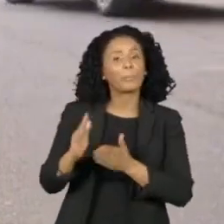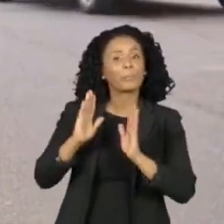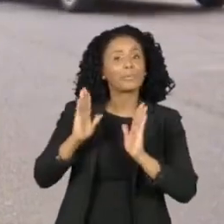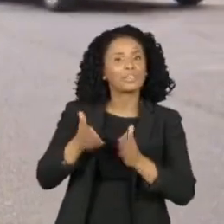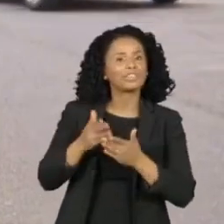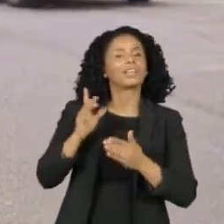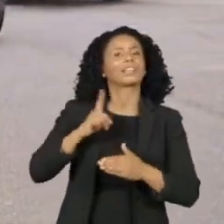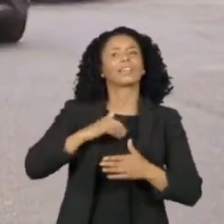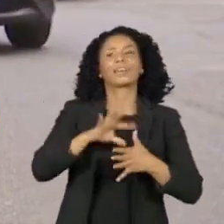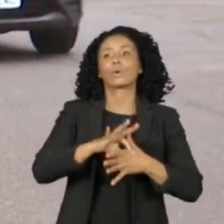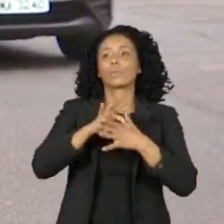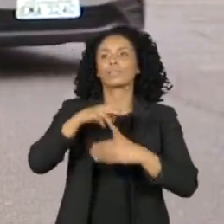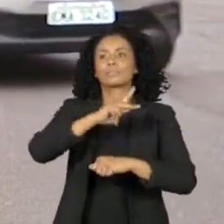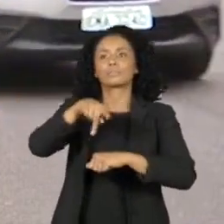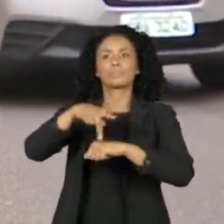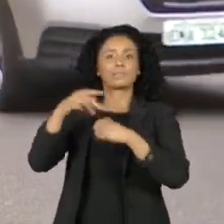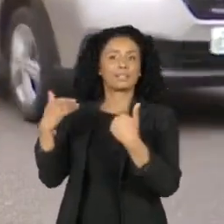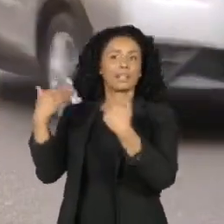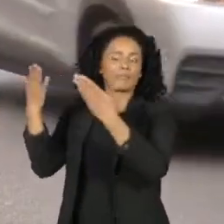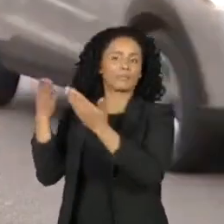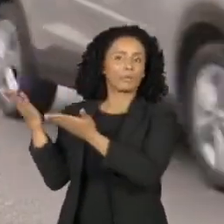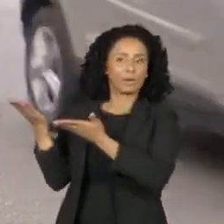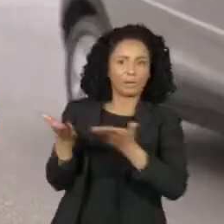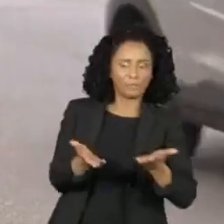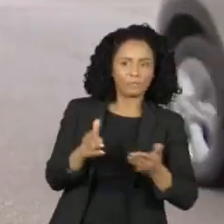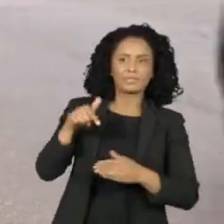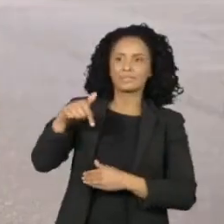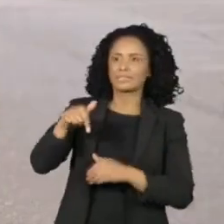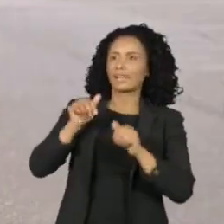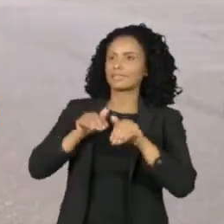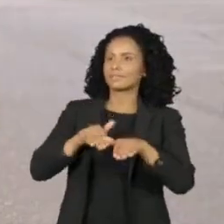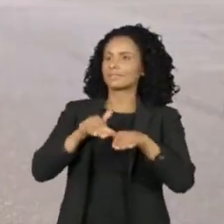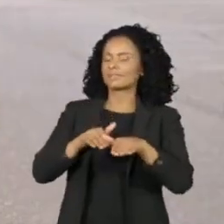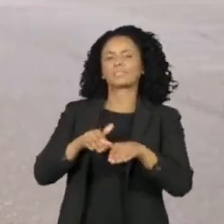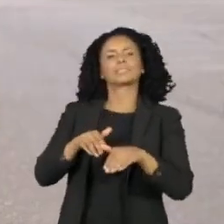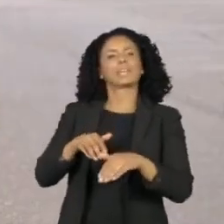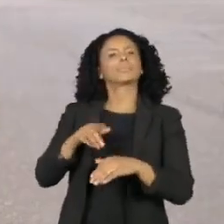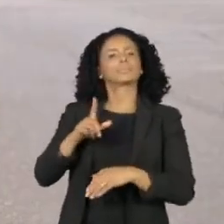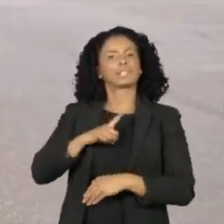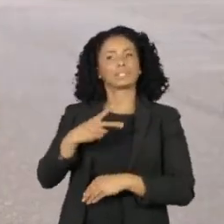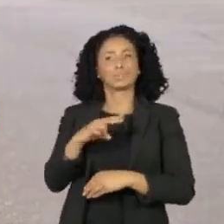líderes estrangeiros que foram convidados para as celebrações dos 200 anos da independência do Brasil.